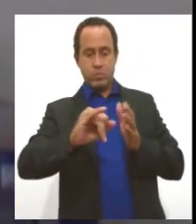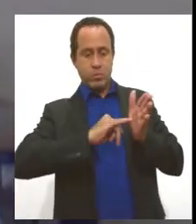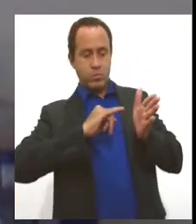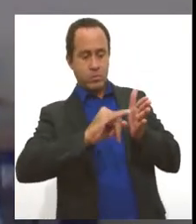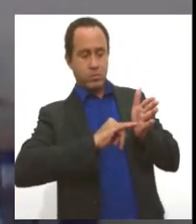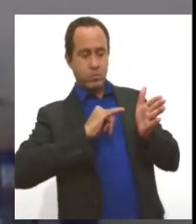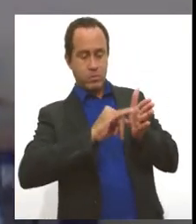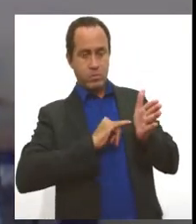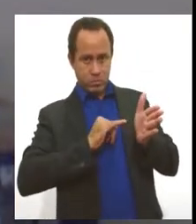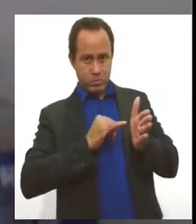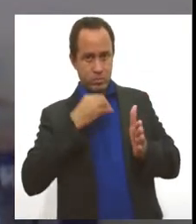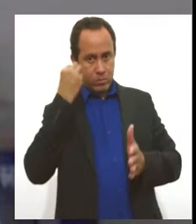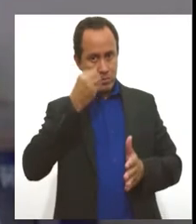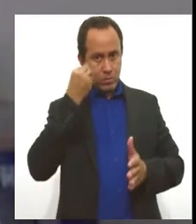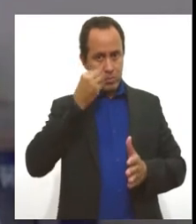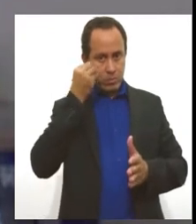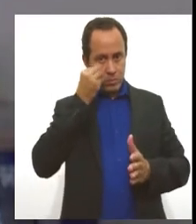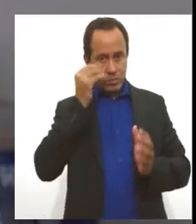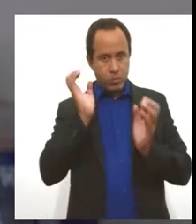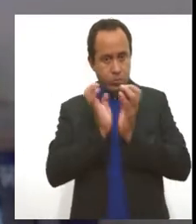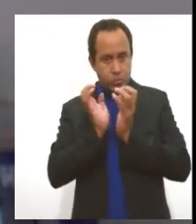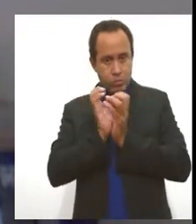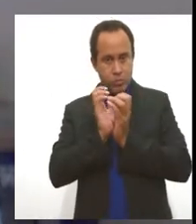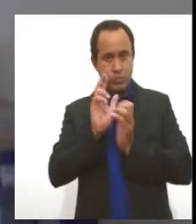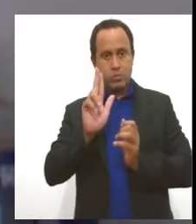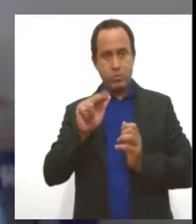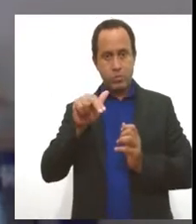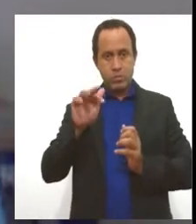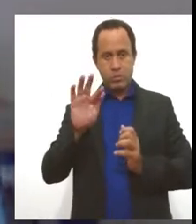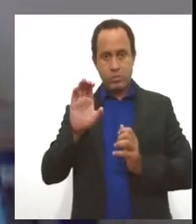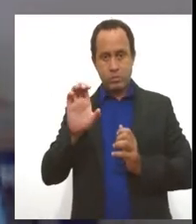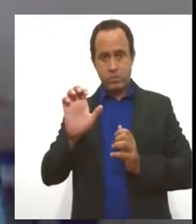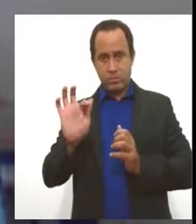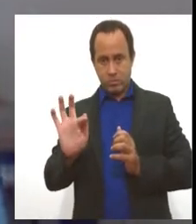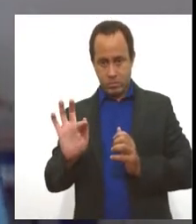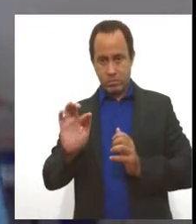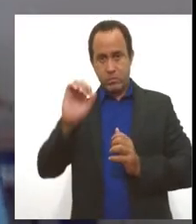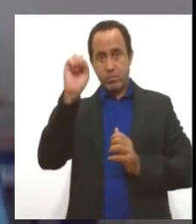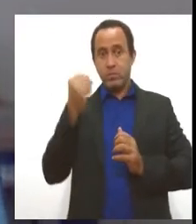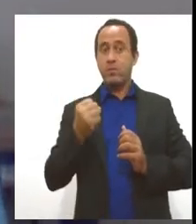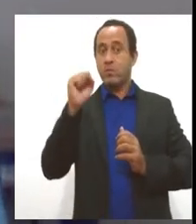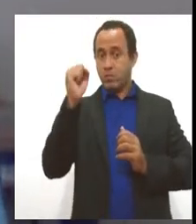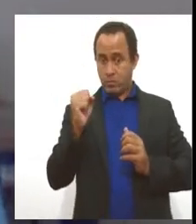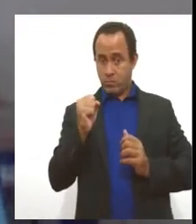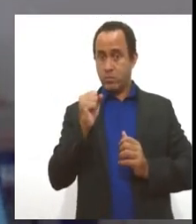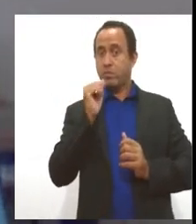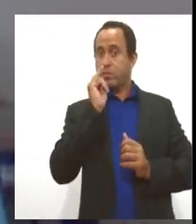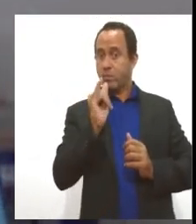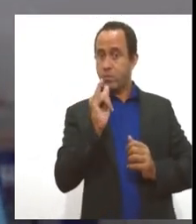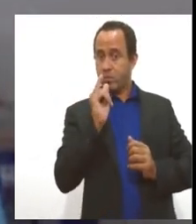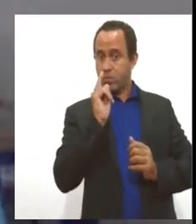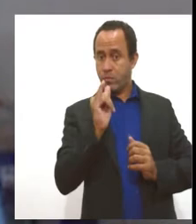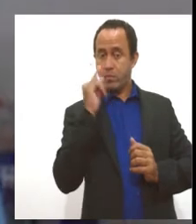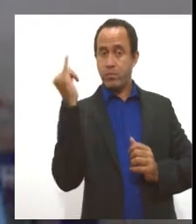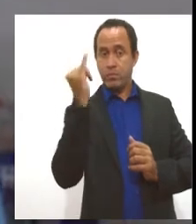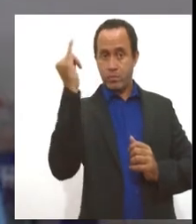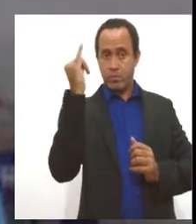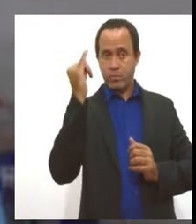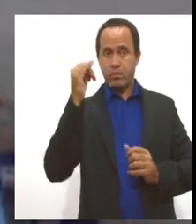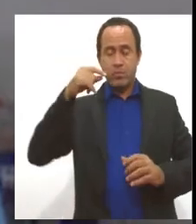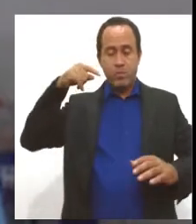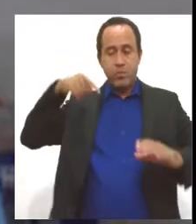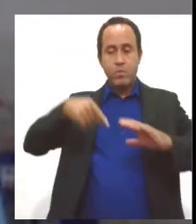vivenciaram com o Unicef e seus assessores. No caso de Sergipe, acho que é preciso dizer, teve uma intensa